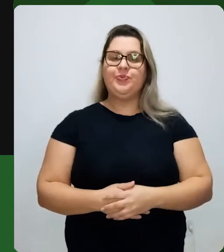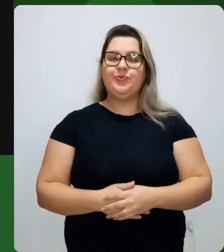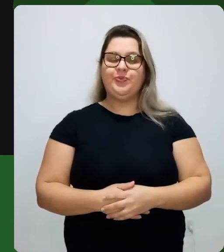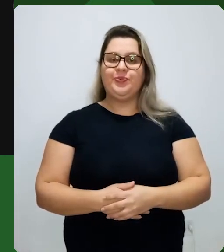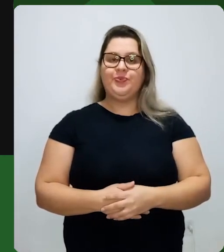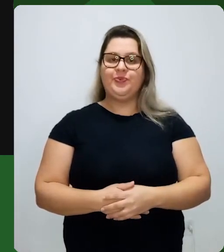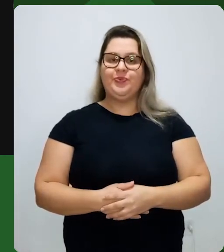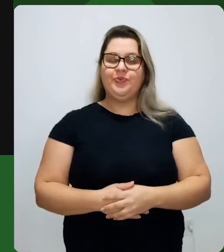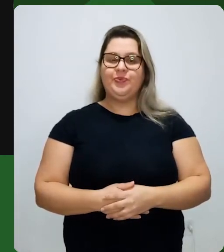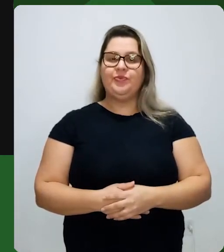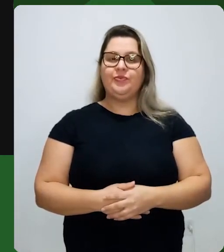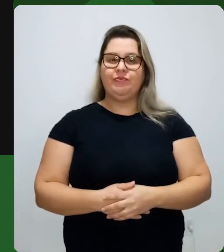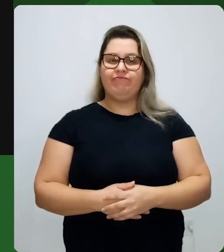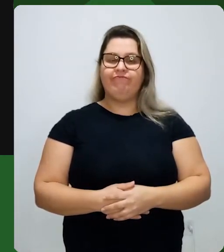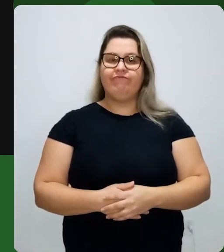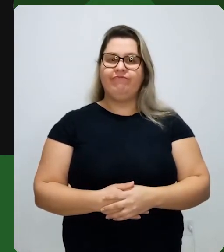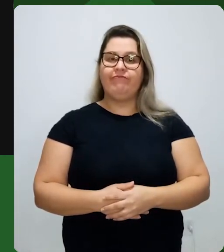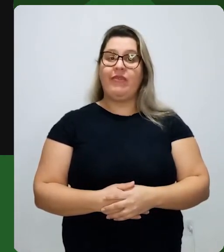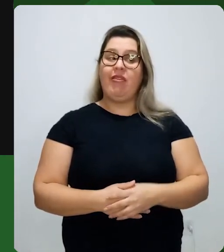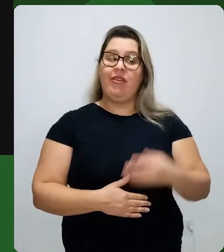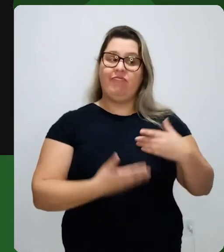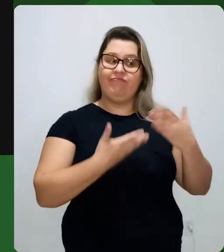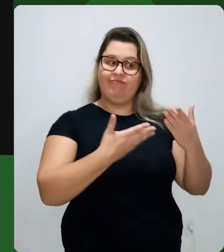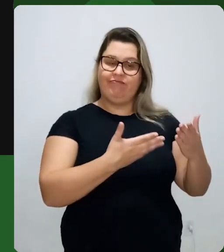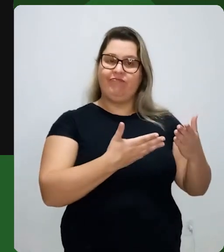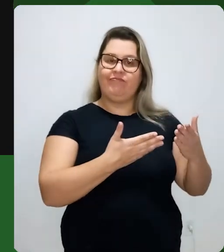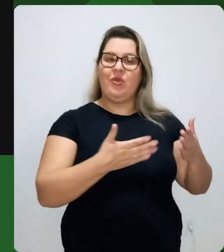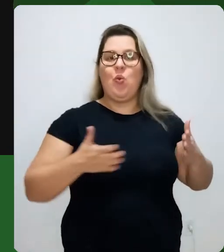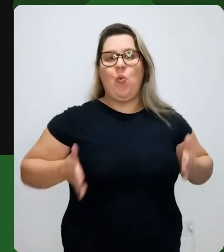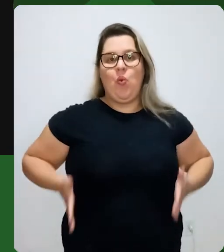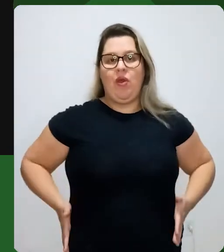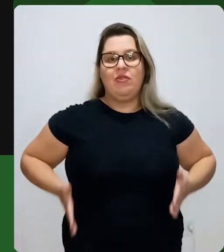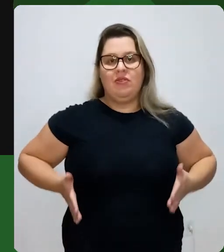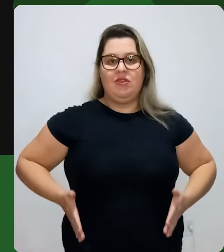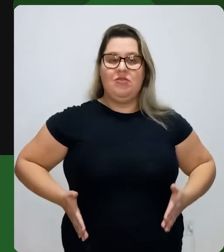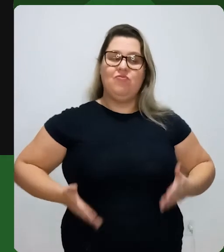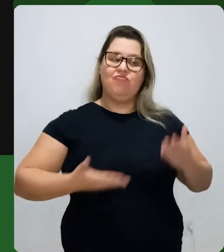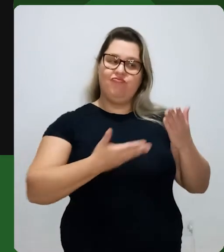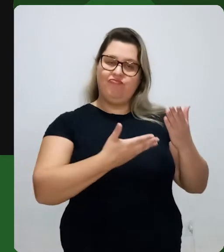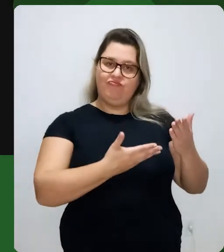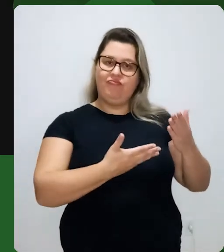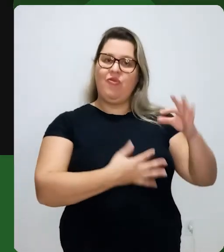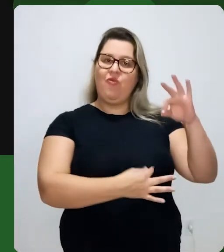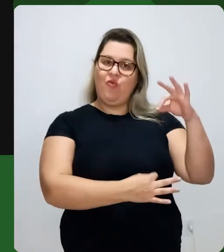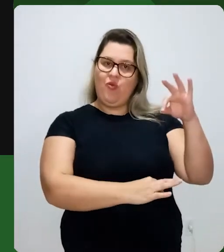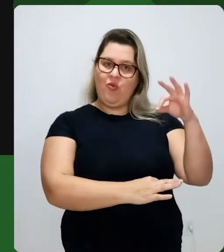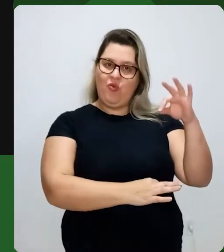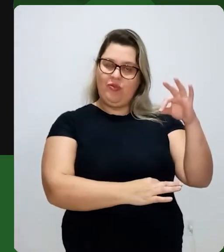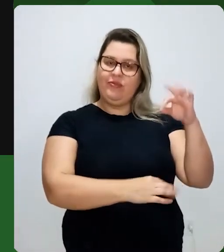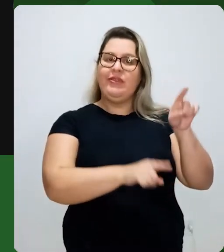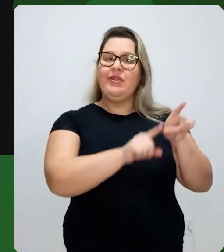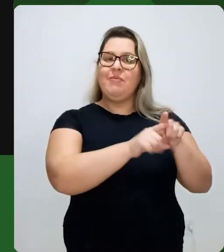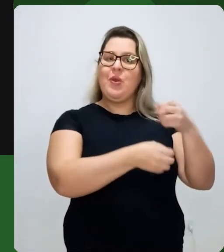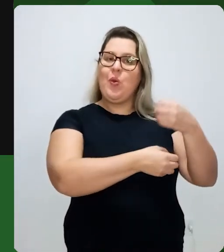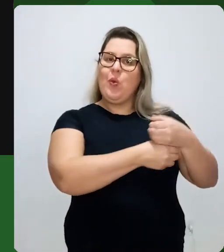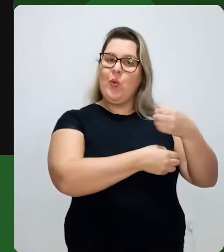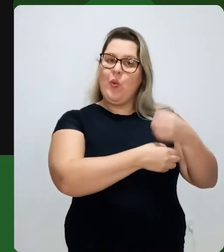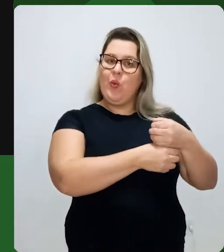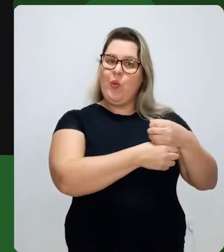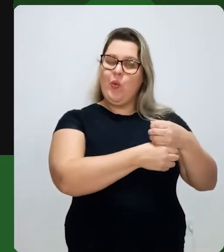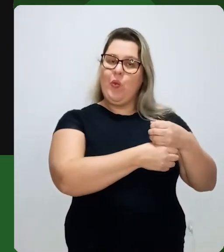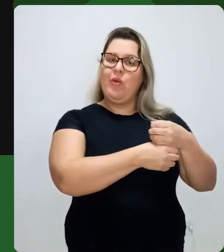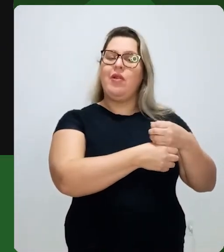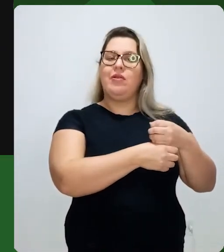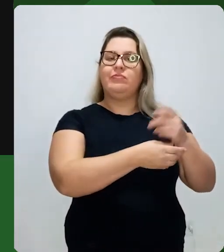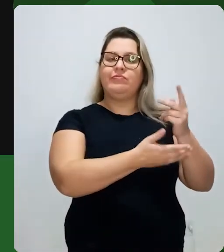Então, nós temos aqui, então, a parte do quadril. Mais uma vez, já vou ligar, então, a coluna aqui desse meu croquis.